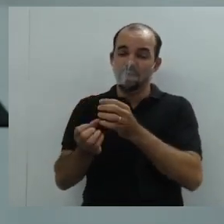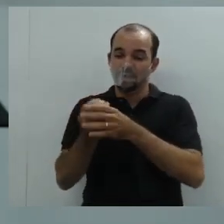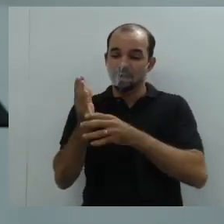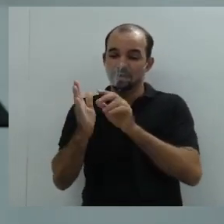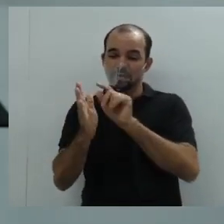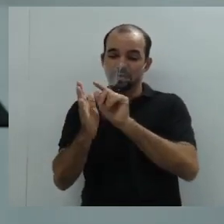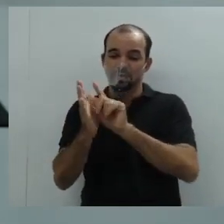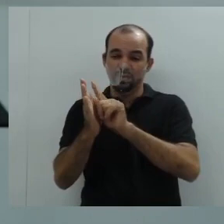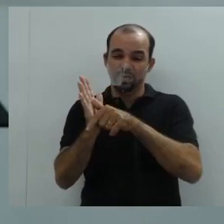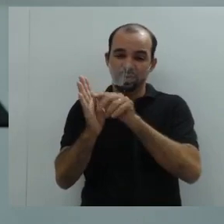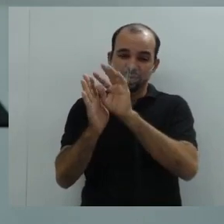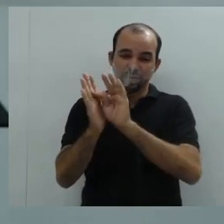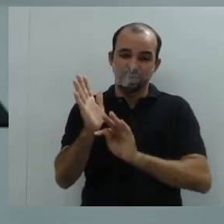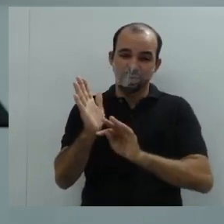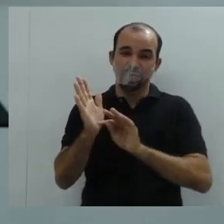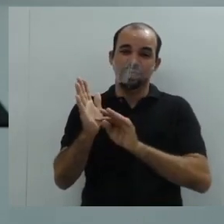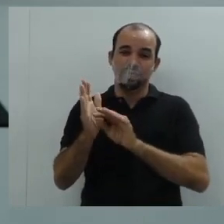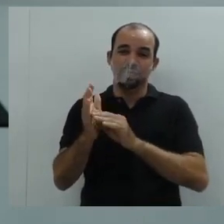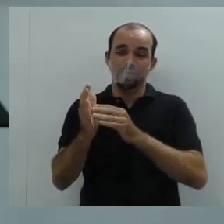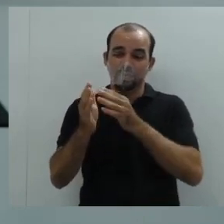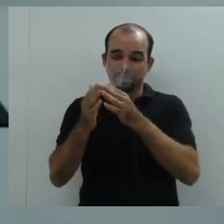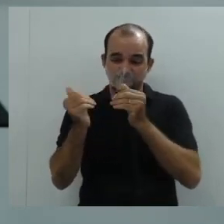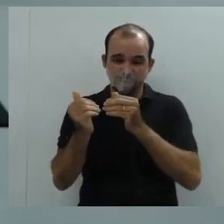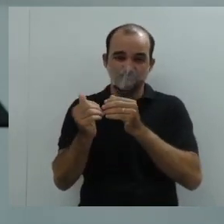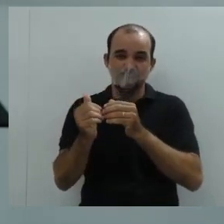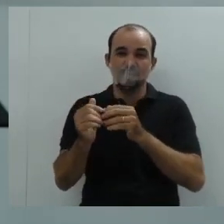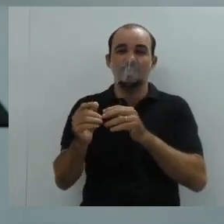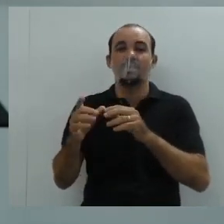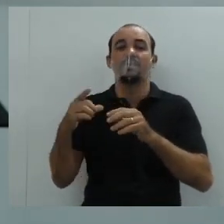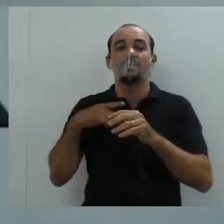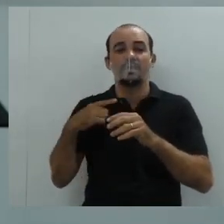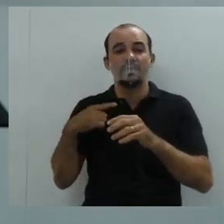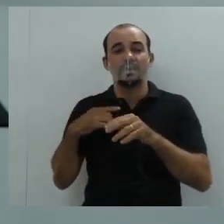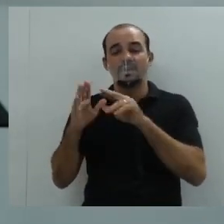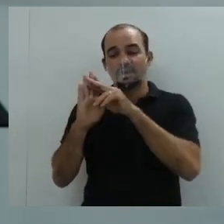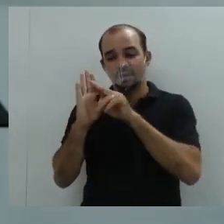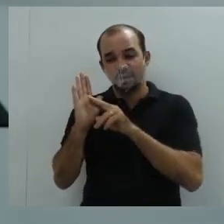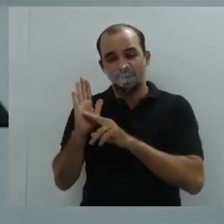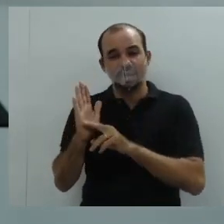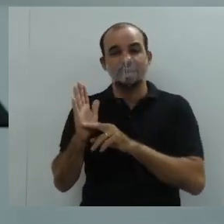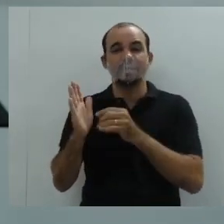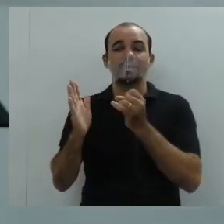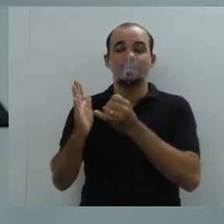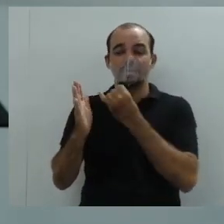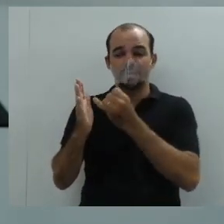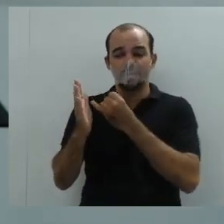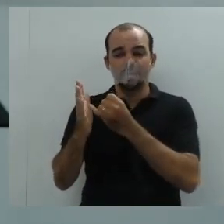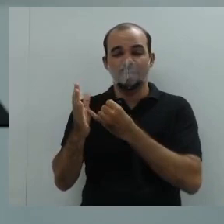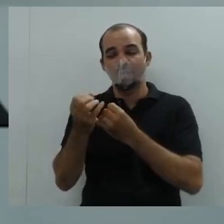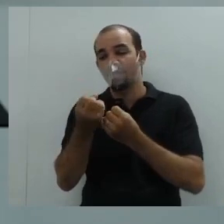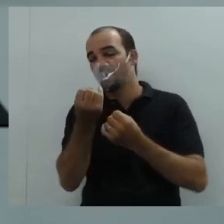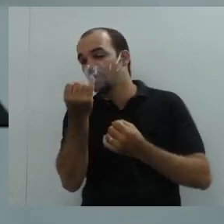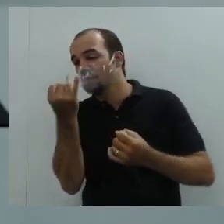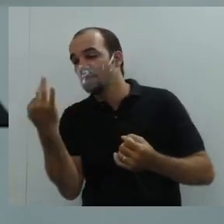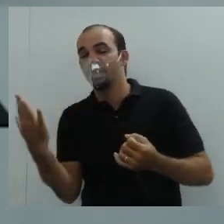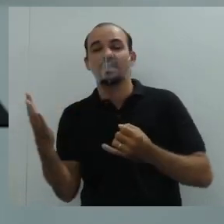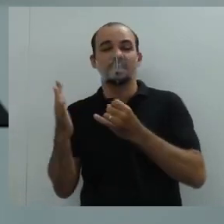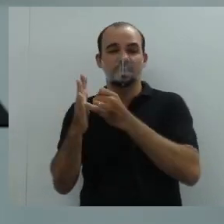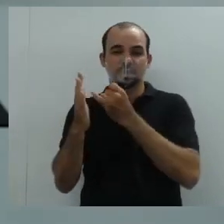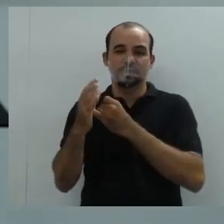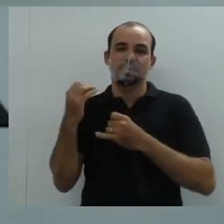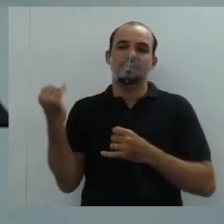não esqueçam de enumerar. Porque a quantidade de assinaturas é importante. E se vocês forem fazer